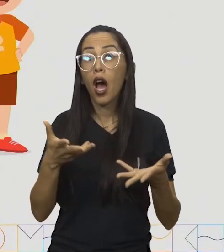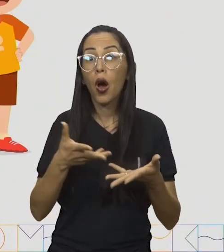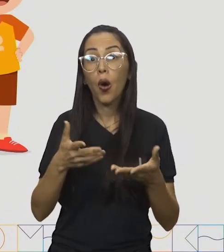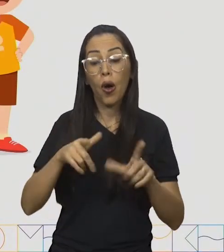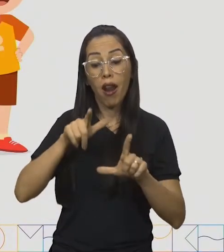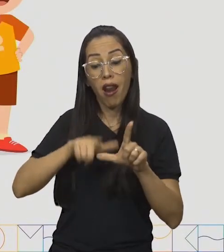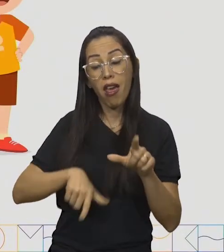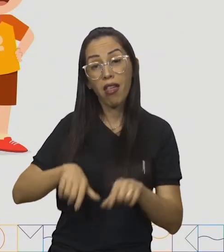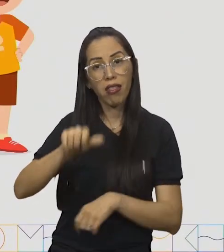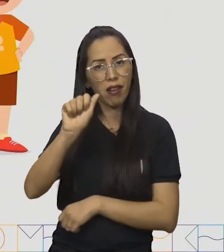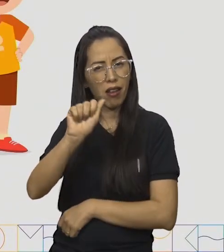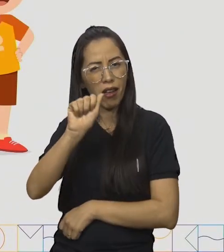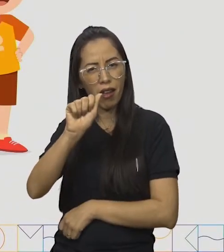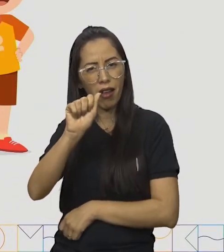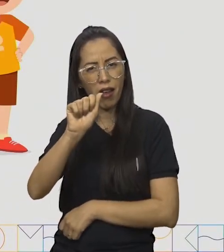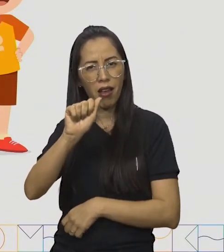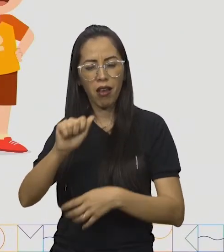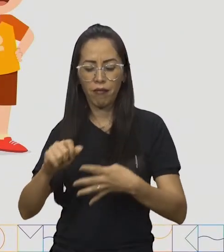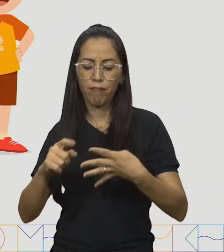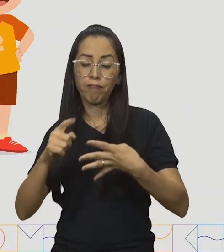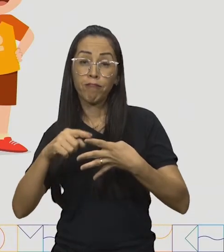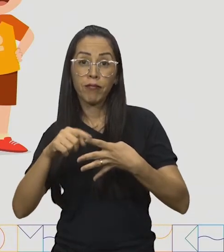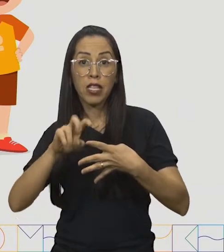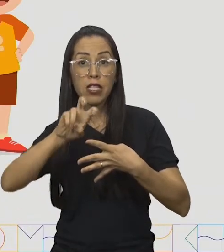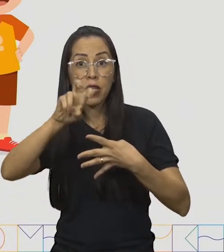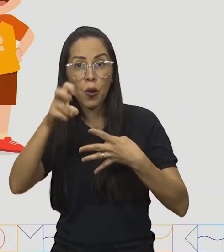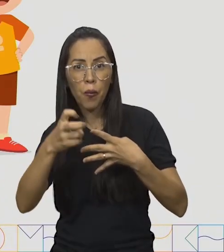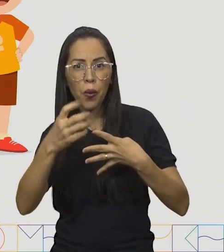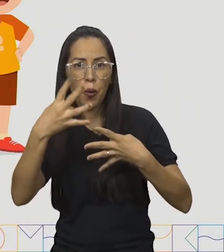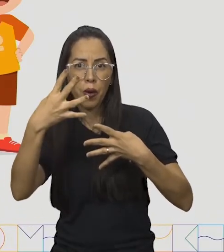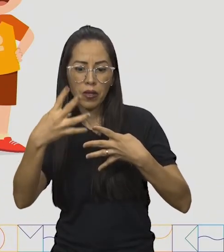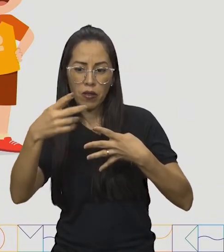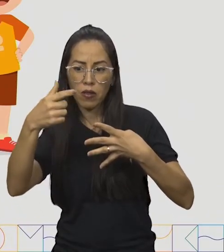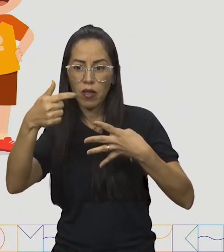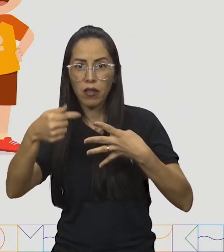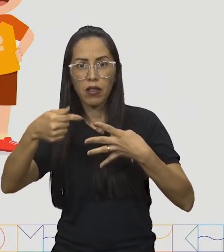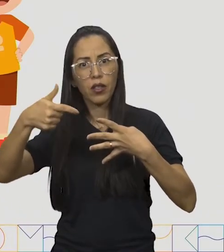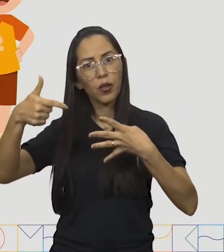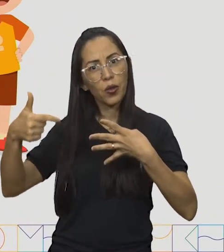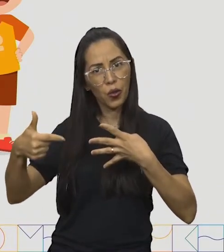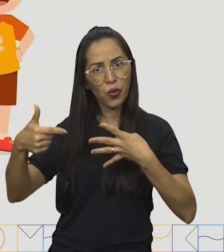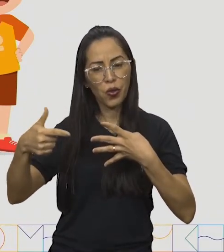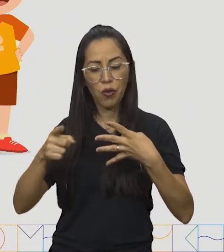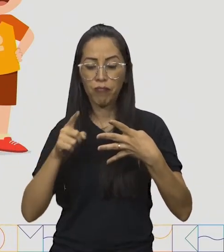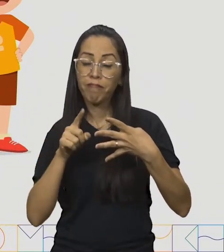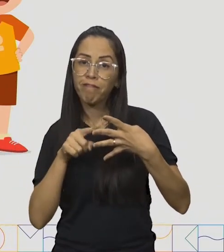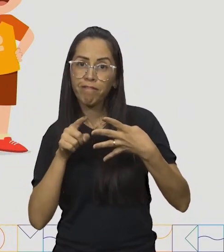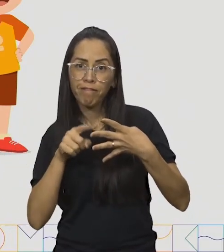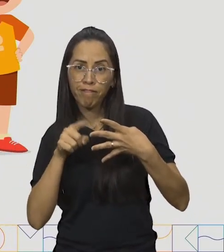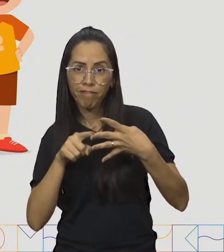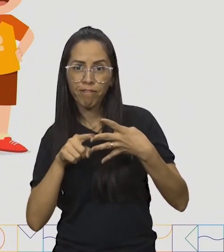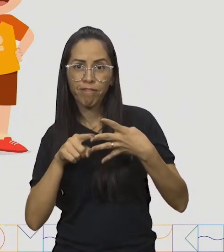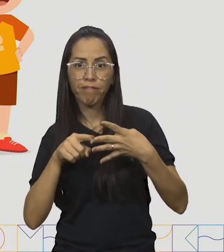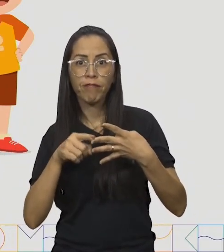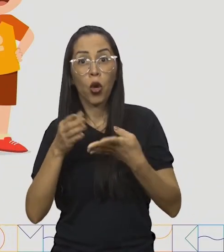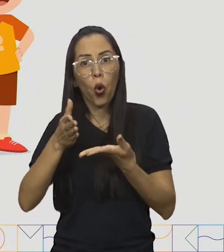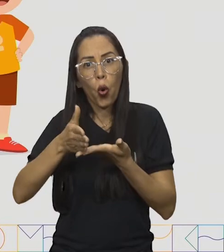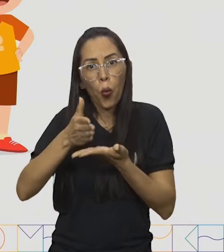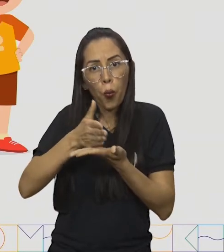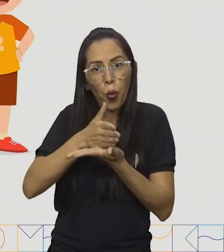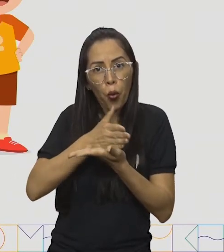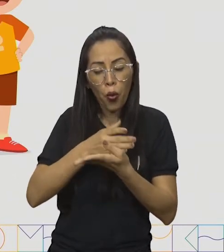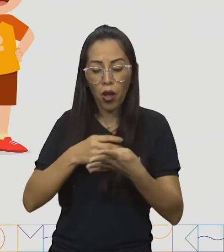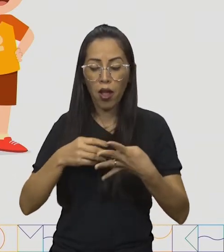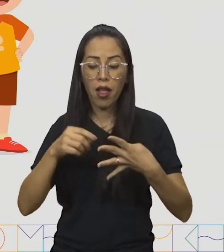A, formamos o número cinco mil quatrocentos e setenta e dois. Na letra B, formamos o número